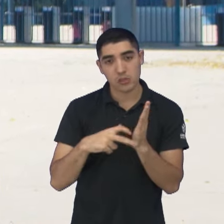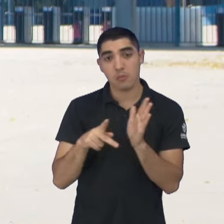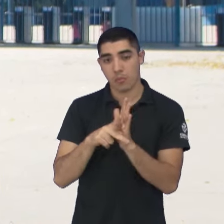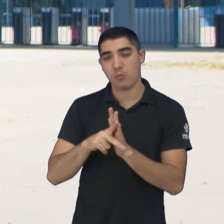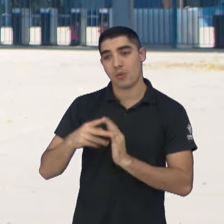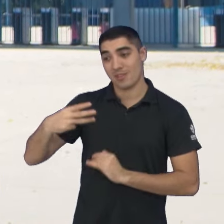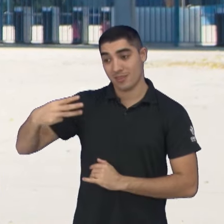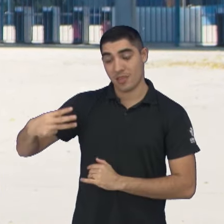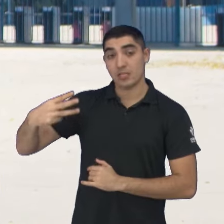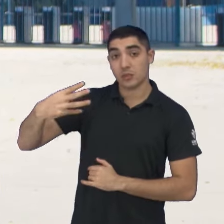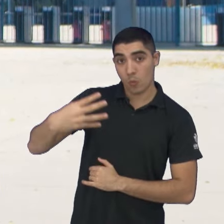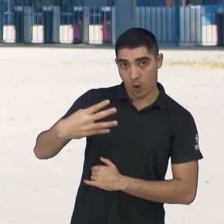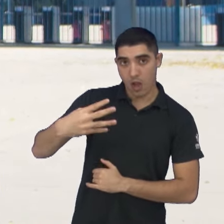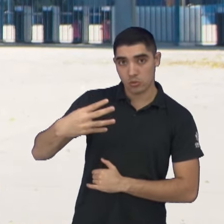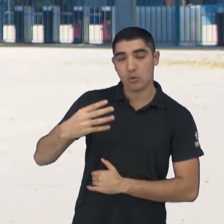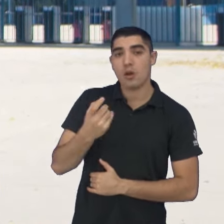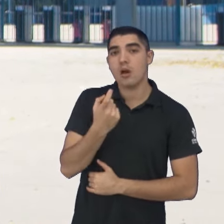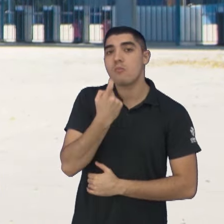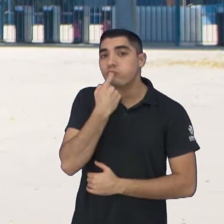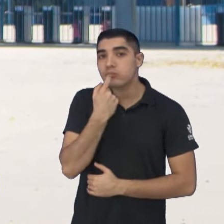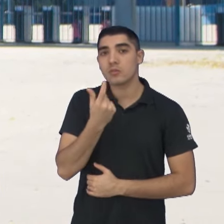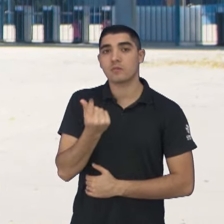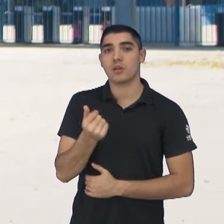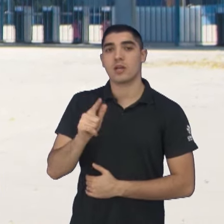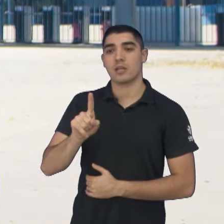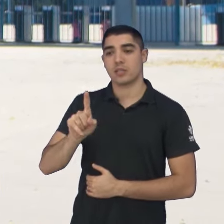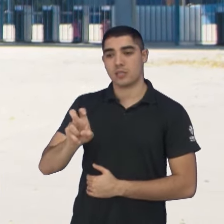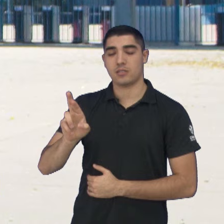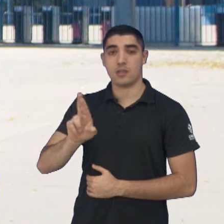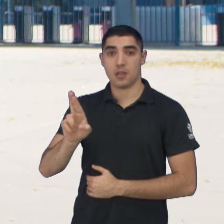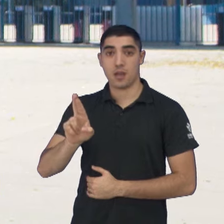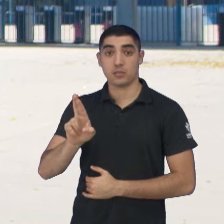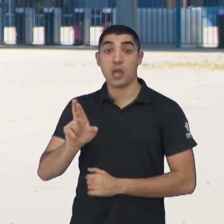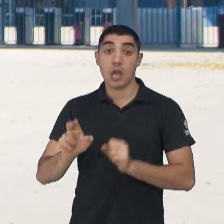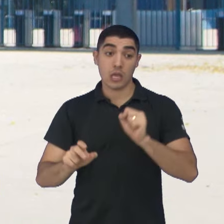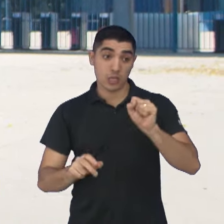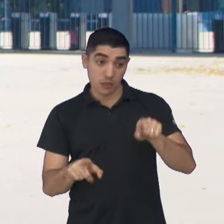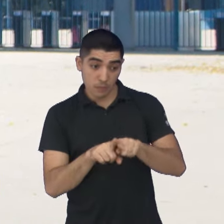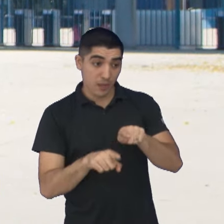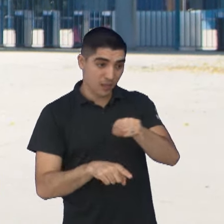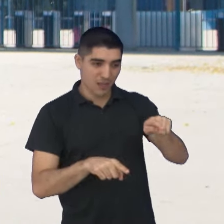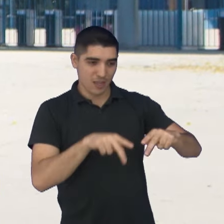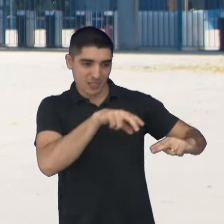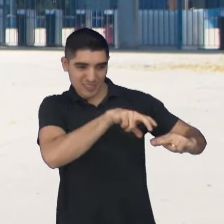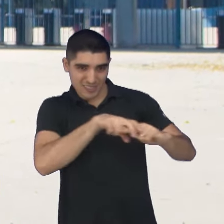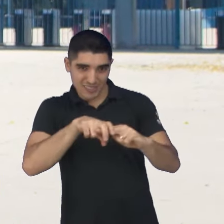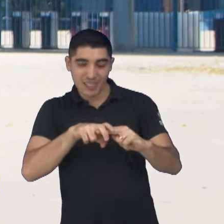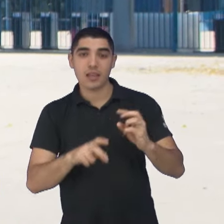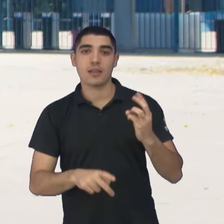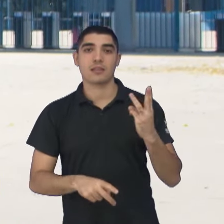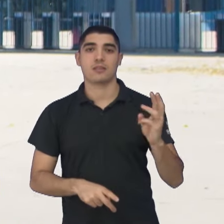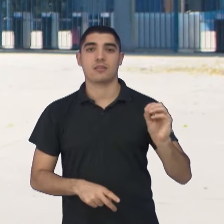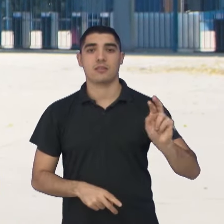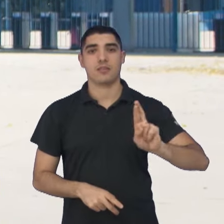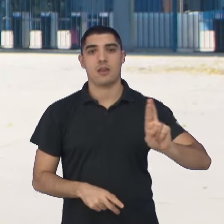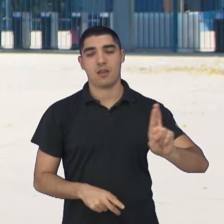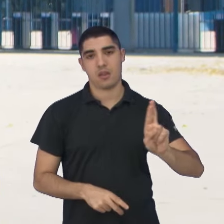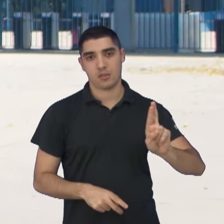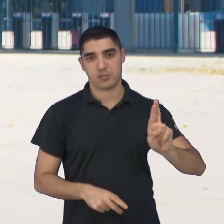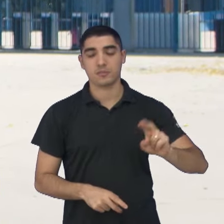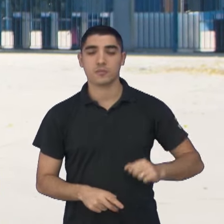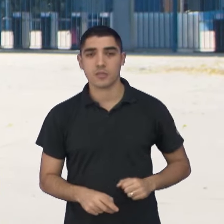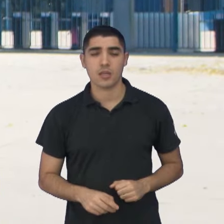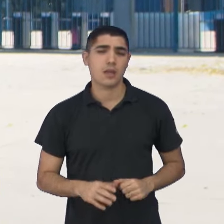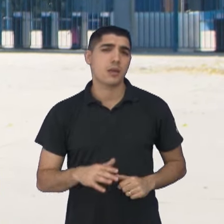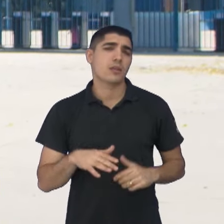3 e 4 por R$ 15,00 e a R$,00 nas cadeiras para o setor 2. Mas atenção,